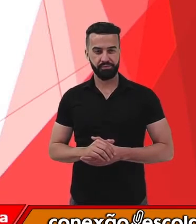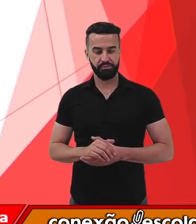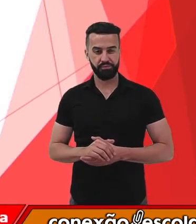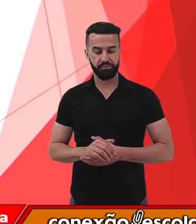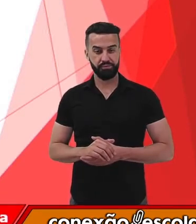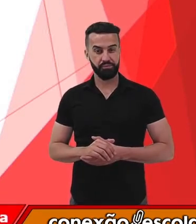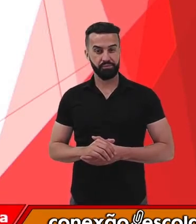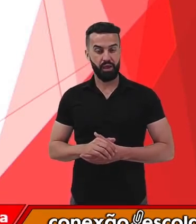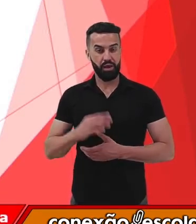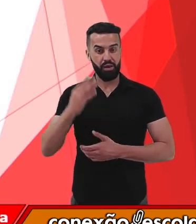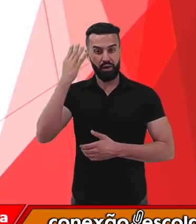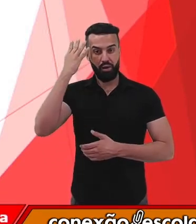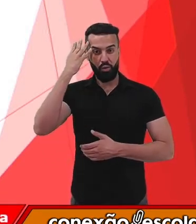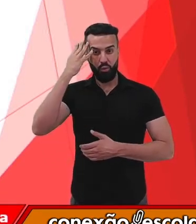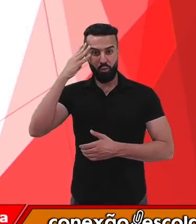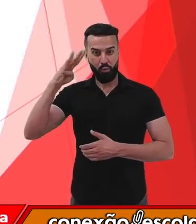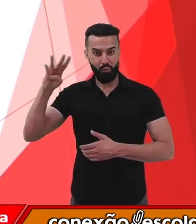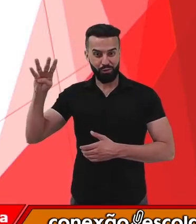Quatro dias.